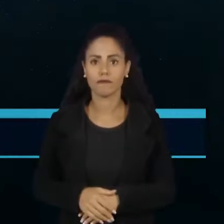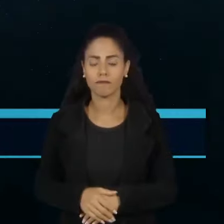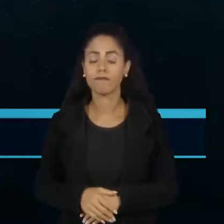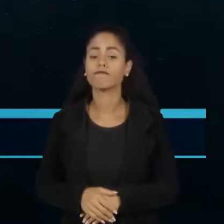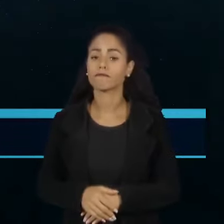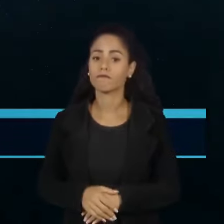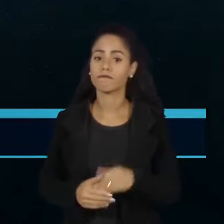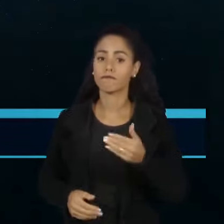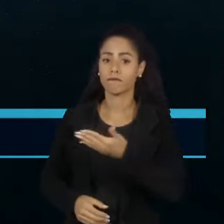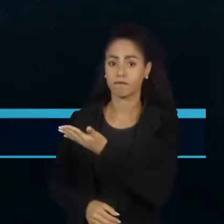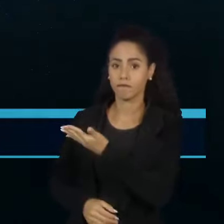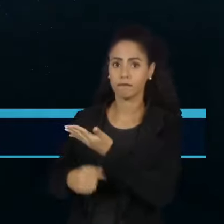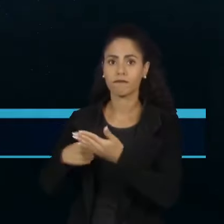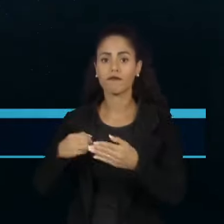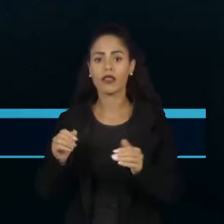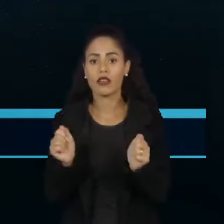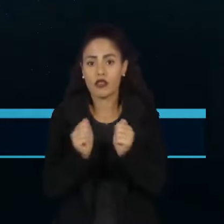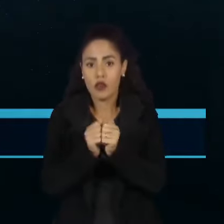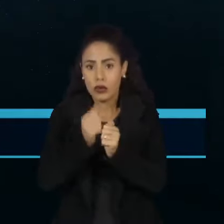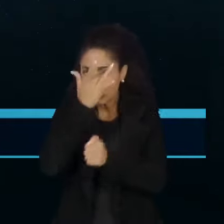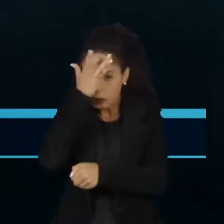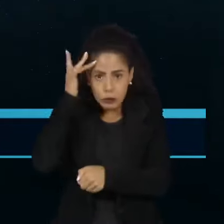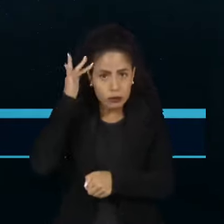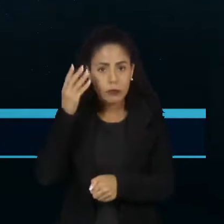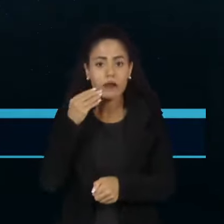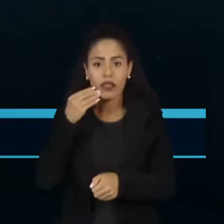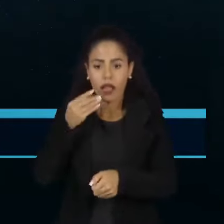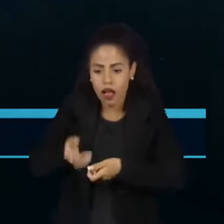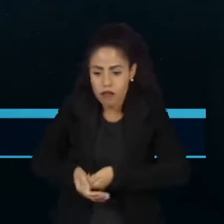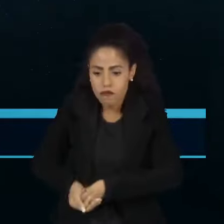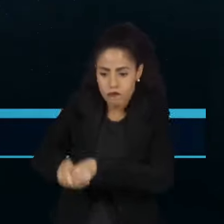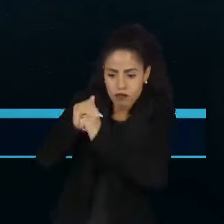Cidade Baixa, moradores se uniram para desentupir bueiros.